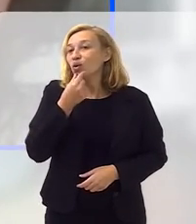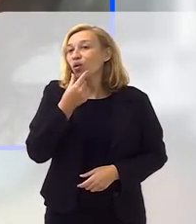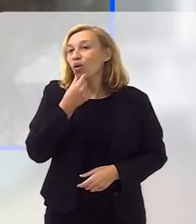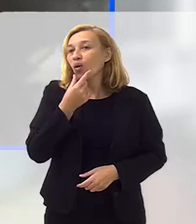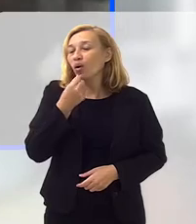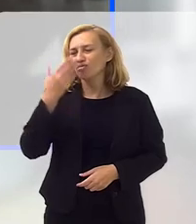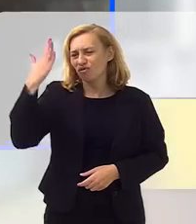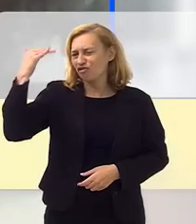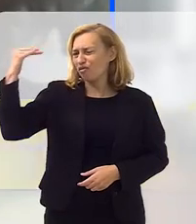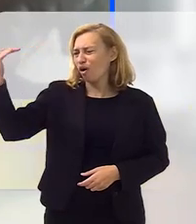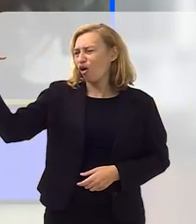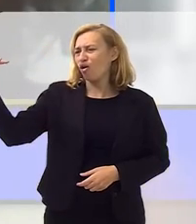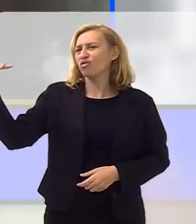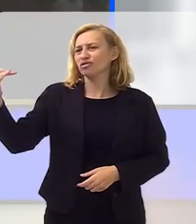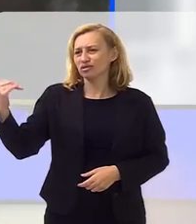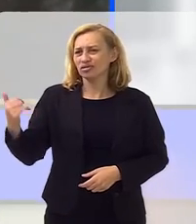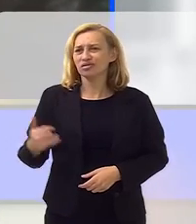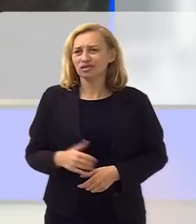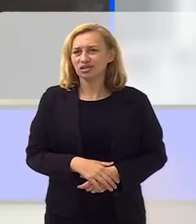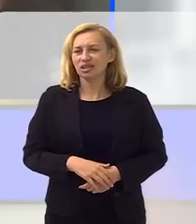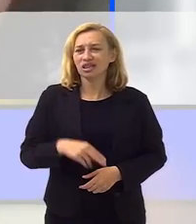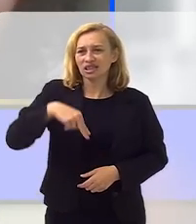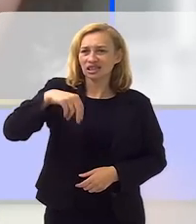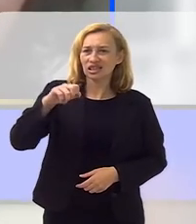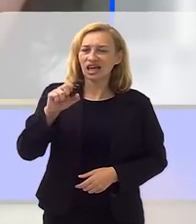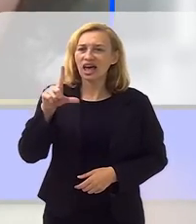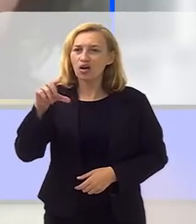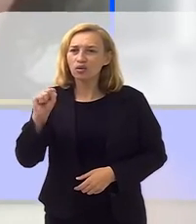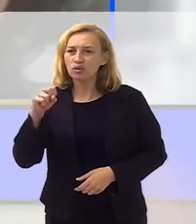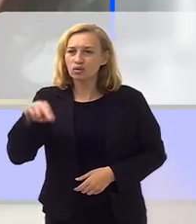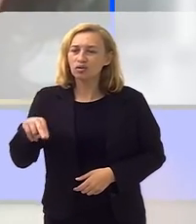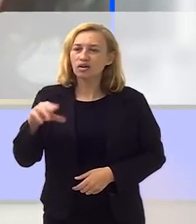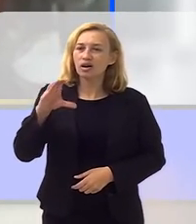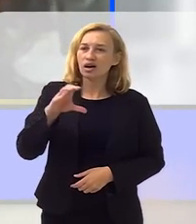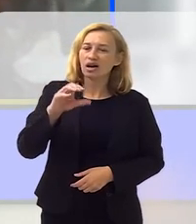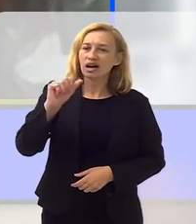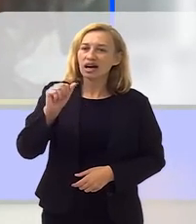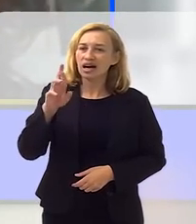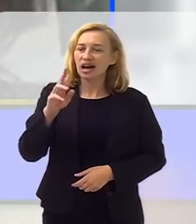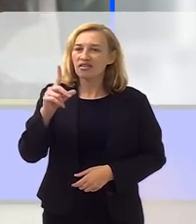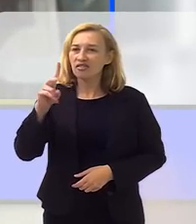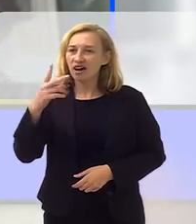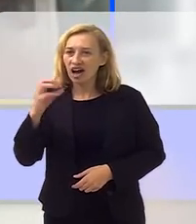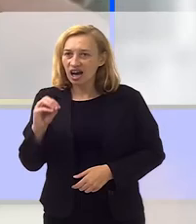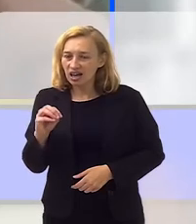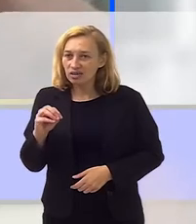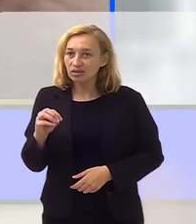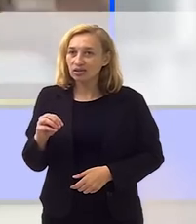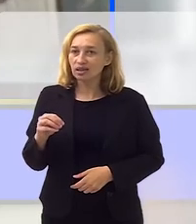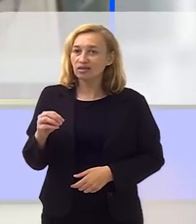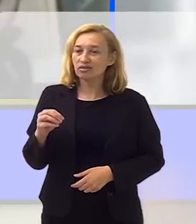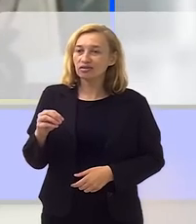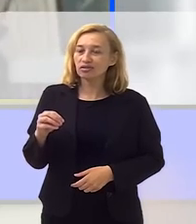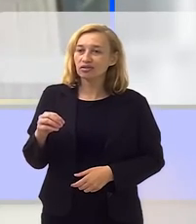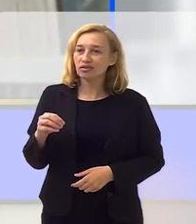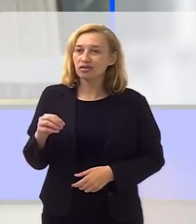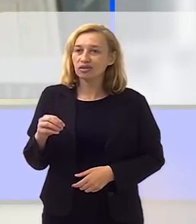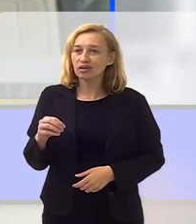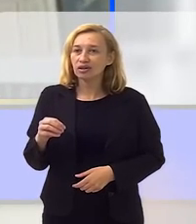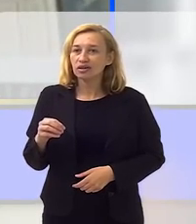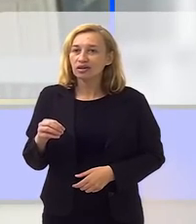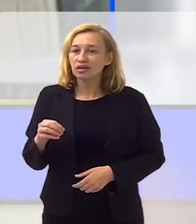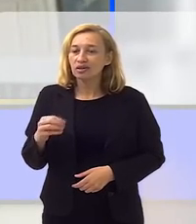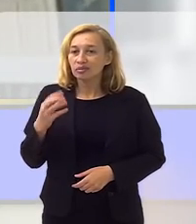são homens, mas grandes compositores, né, aqui tá o Délcio Carvalho, que o André tava citando, que ele teve o privilégio de ver